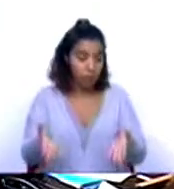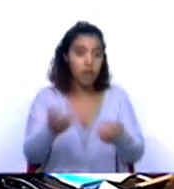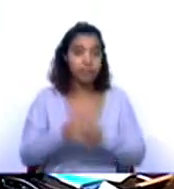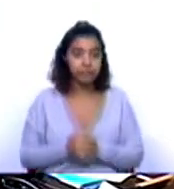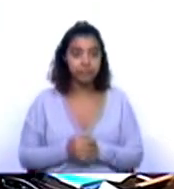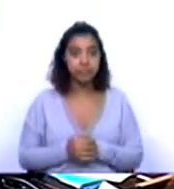Aplausos